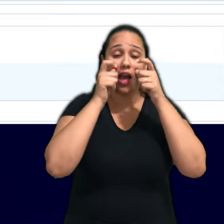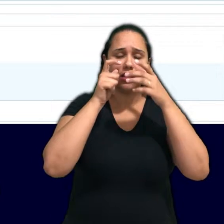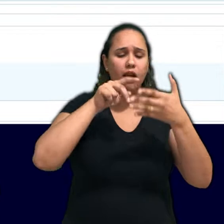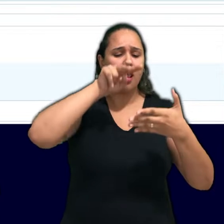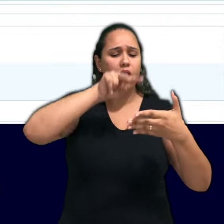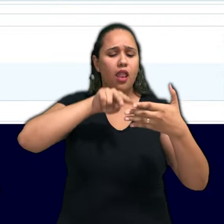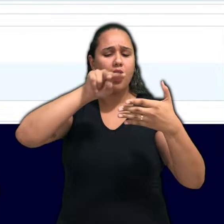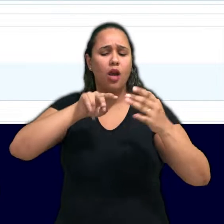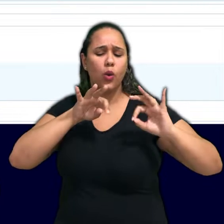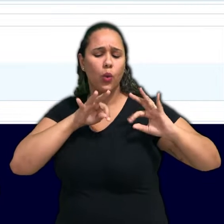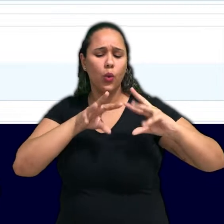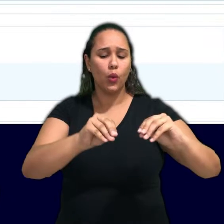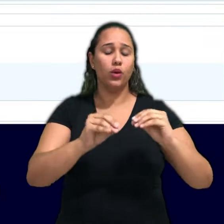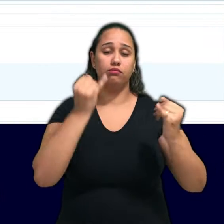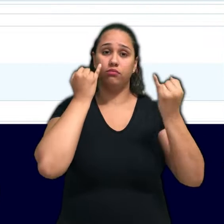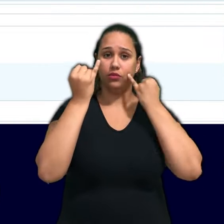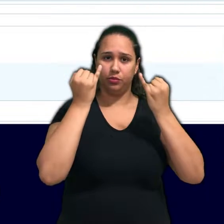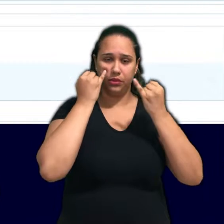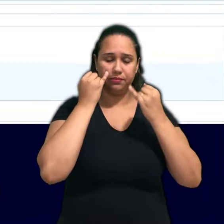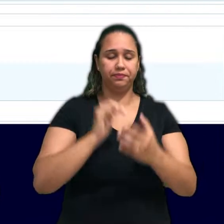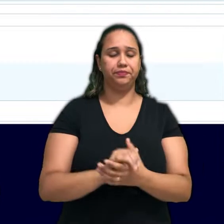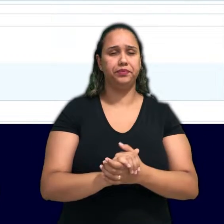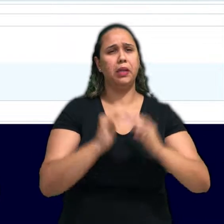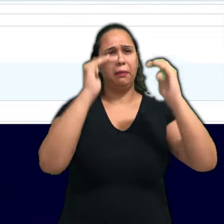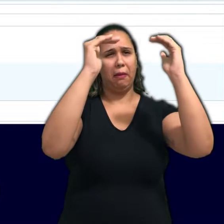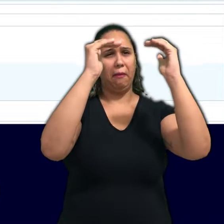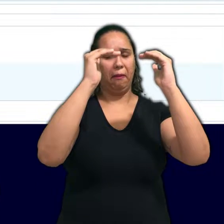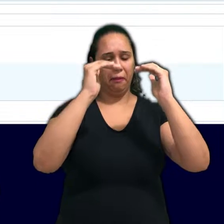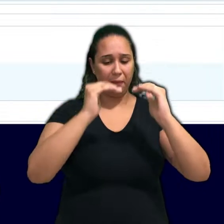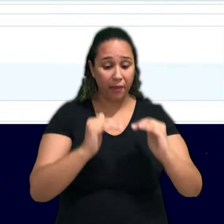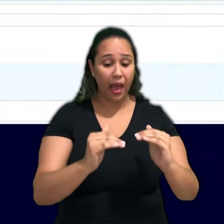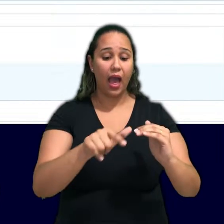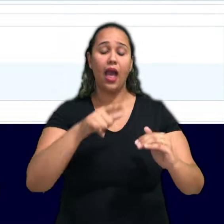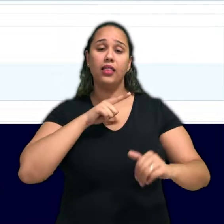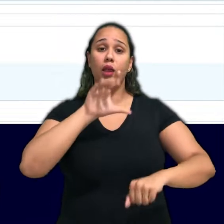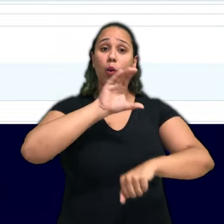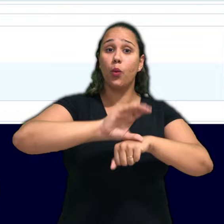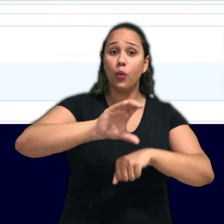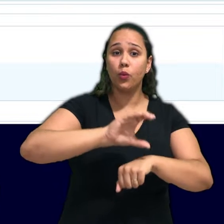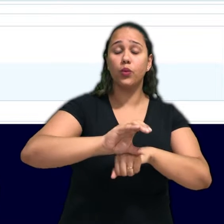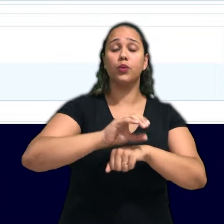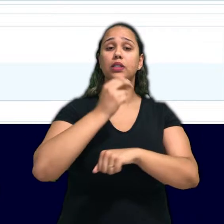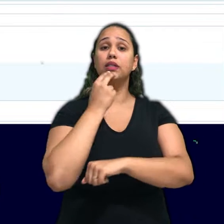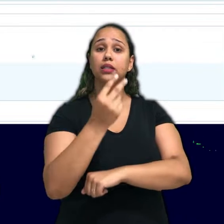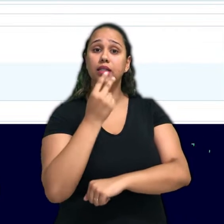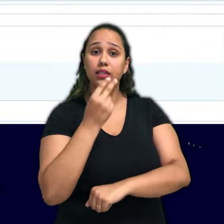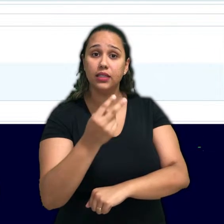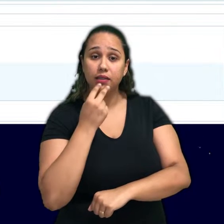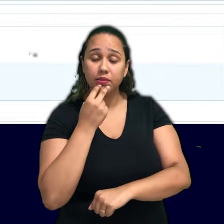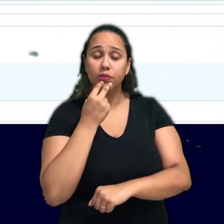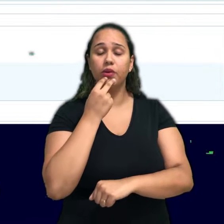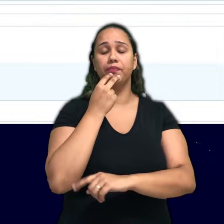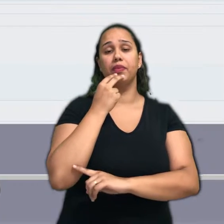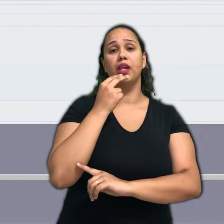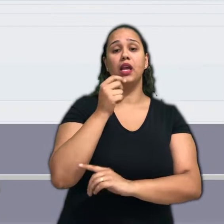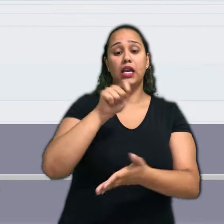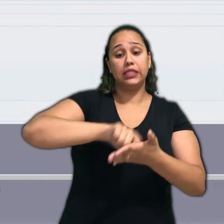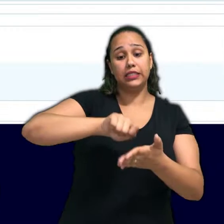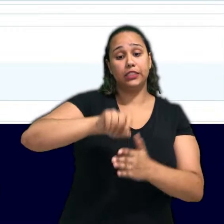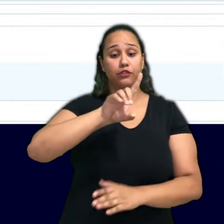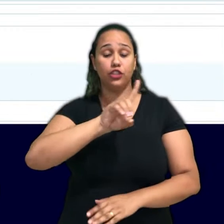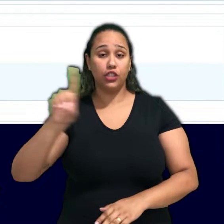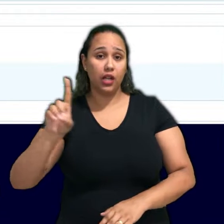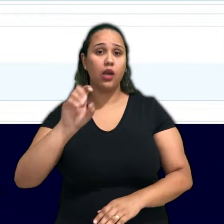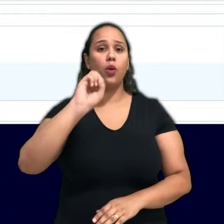para mais informações. Na parte de baixo, você escolhe o curso, a língua estrangeira, responde-se a canhoto, a cidade mais